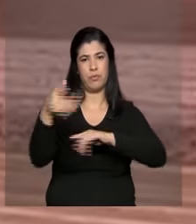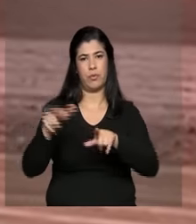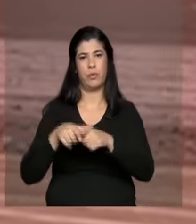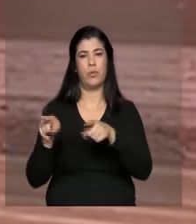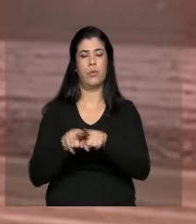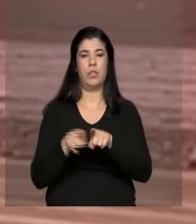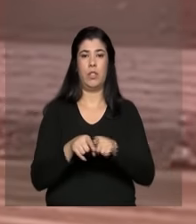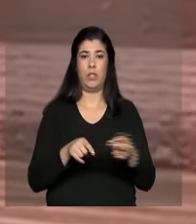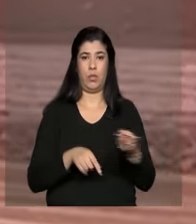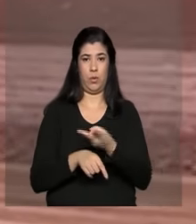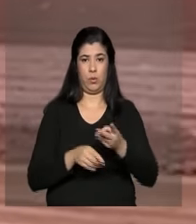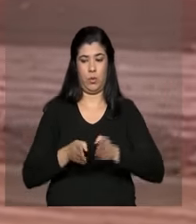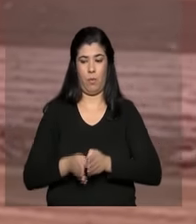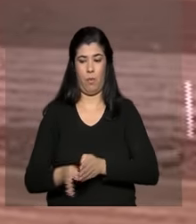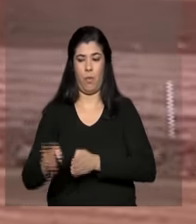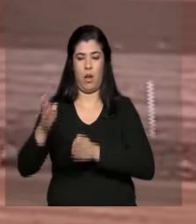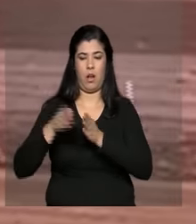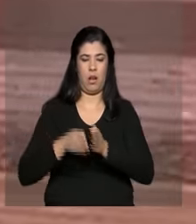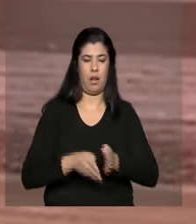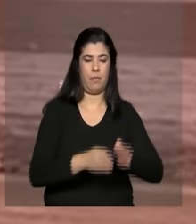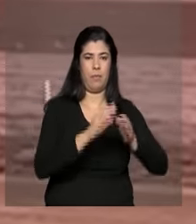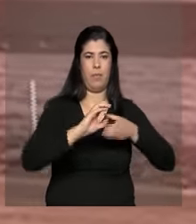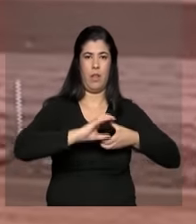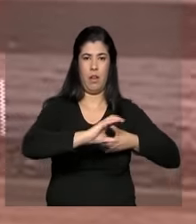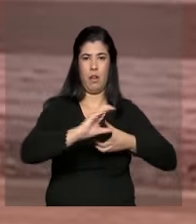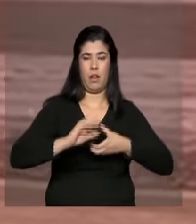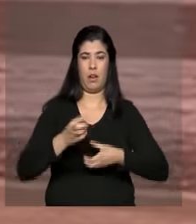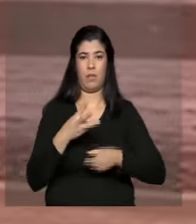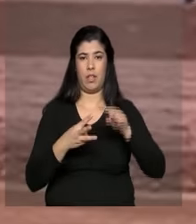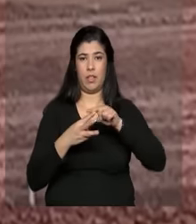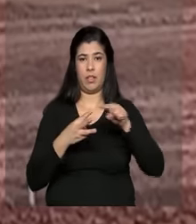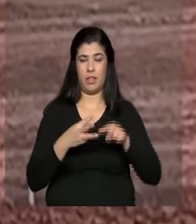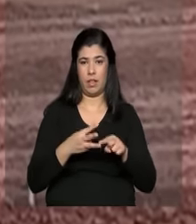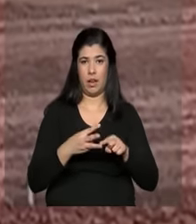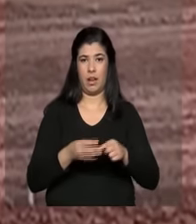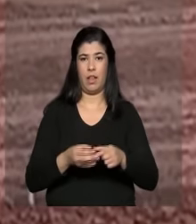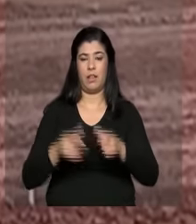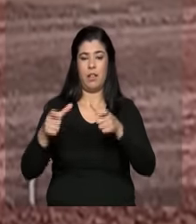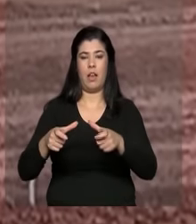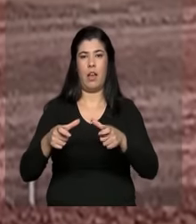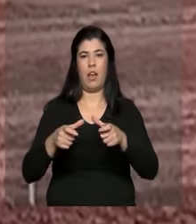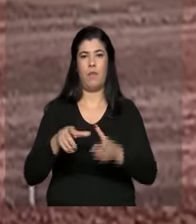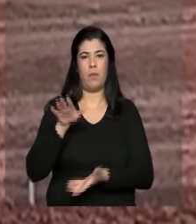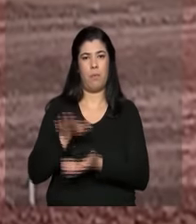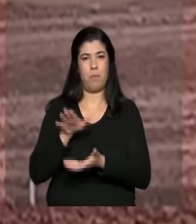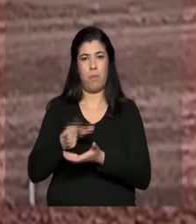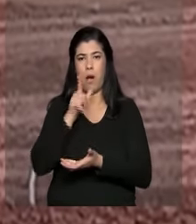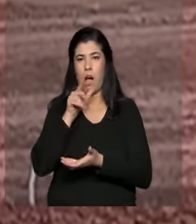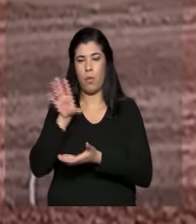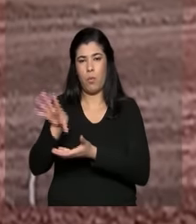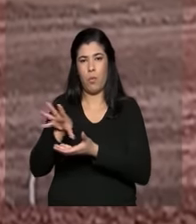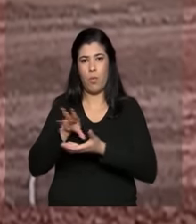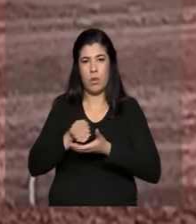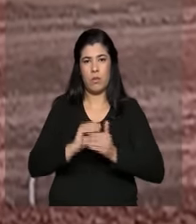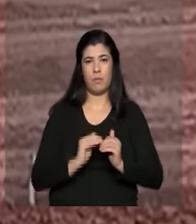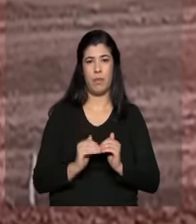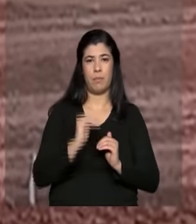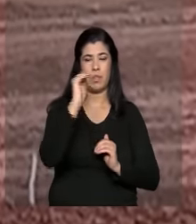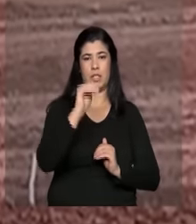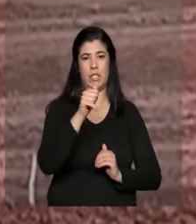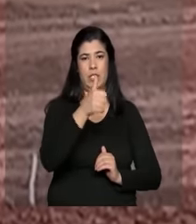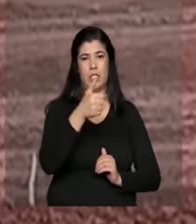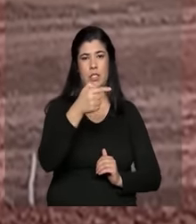Nestes dois trechos de obras, estão em construção três estações de bombeamento que vão elevar a água 176 metros